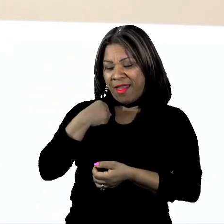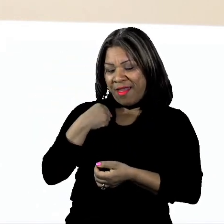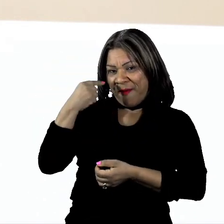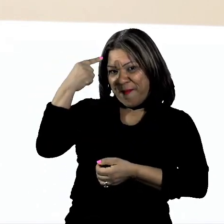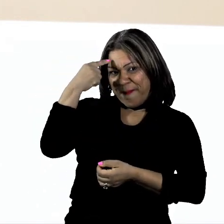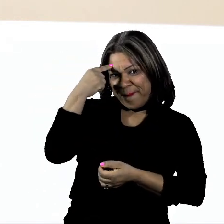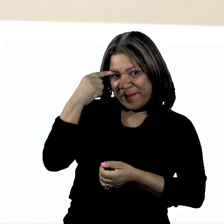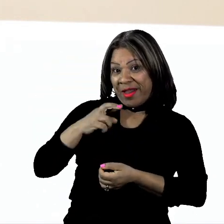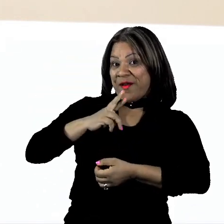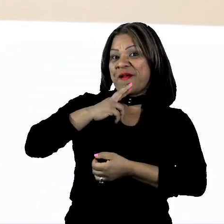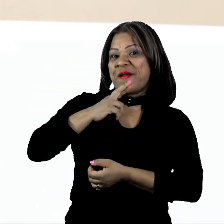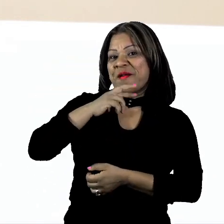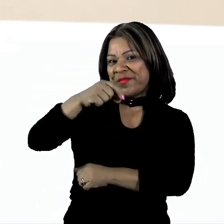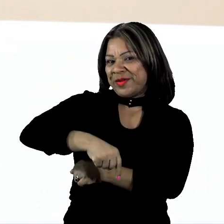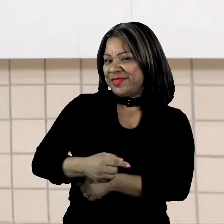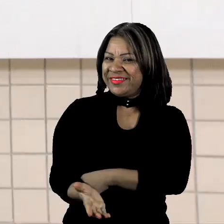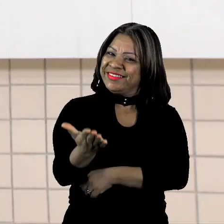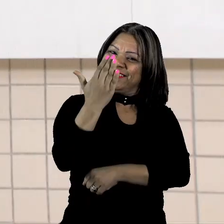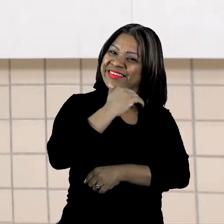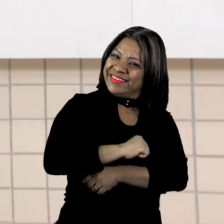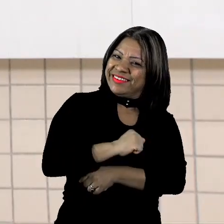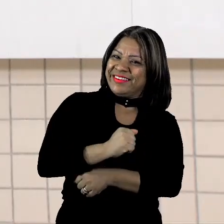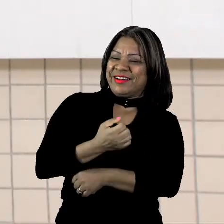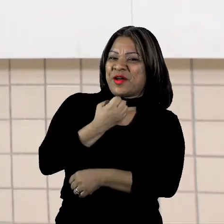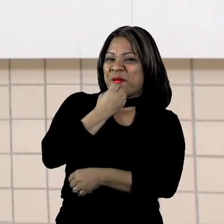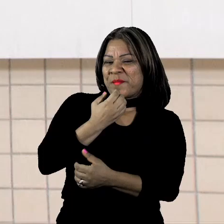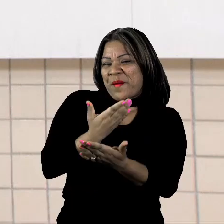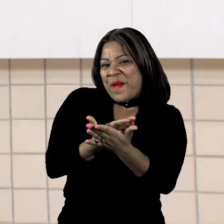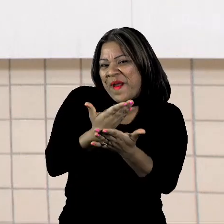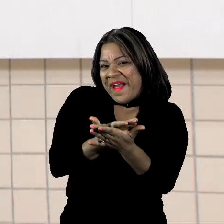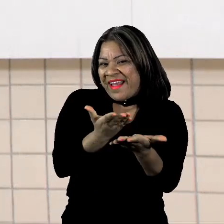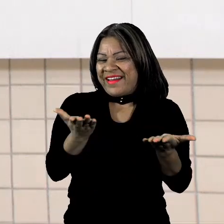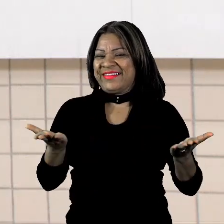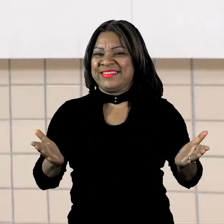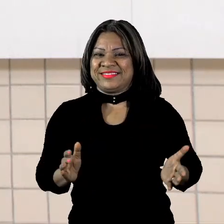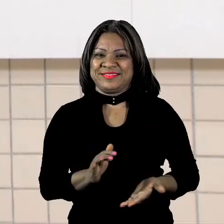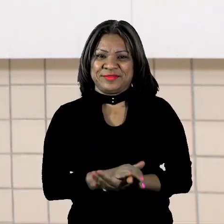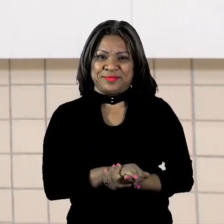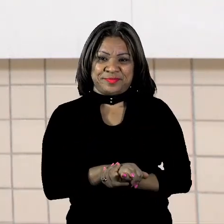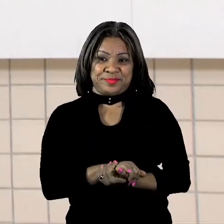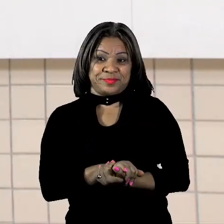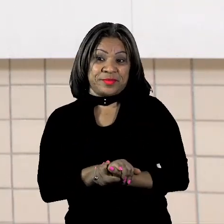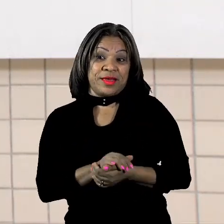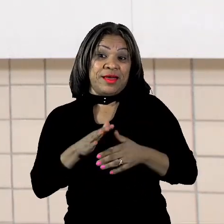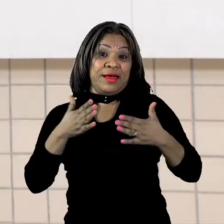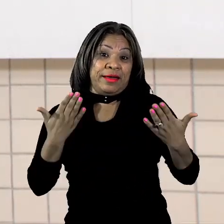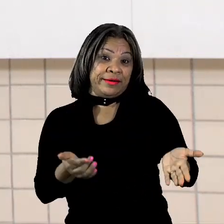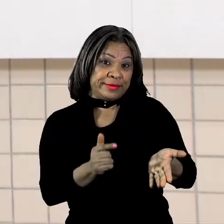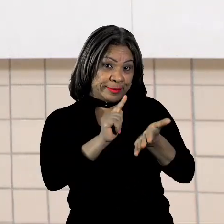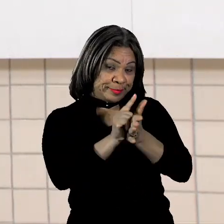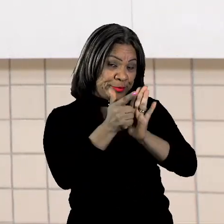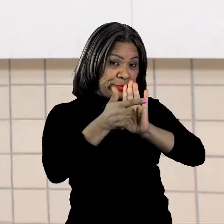daqui. Boa aula, pessoal! O nosso estudo hoje será sobre um gênero textual